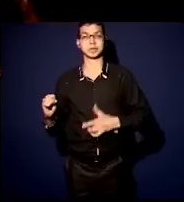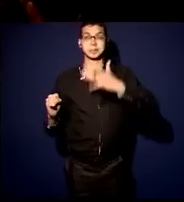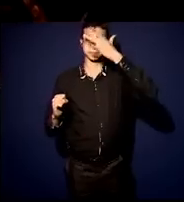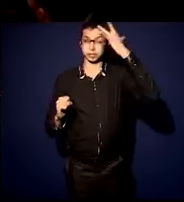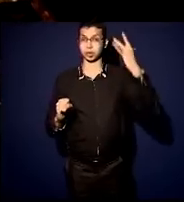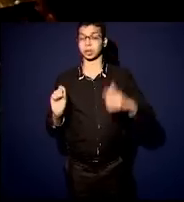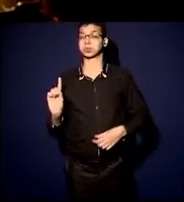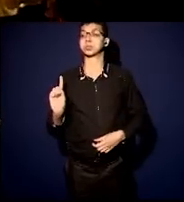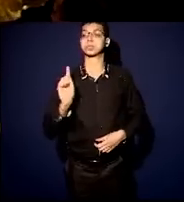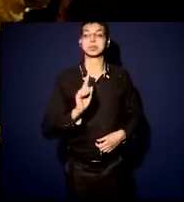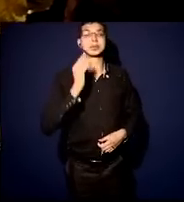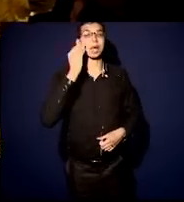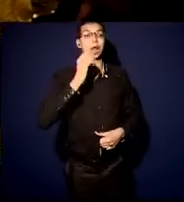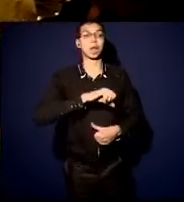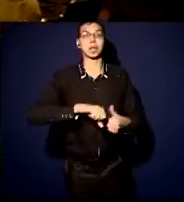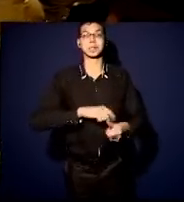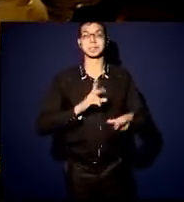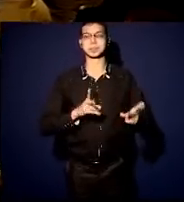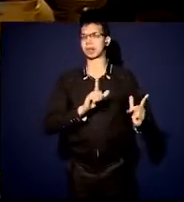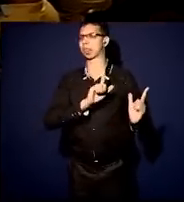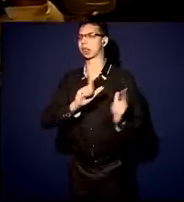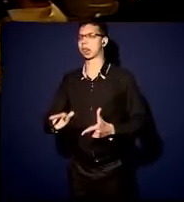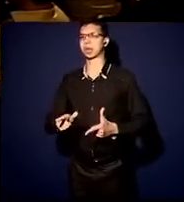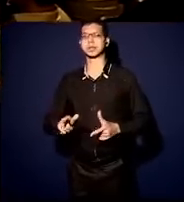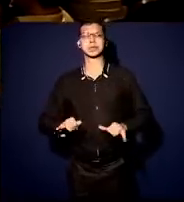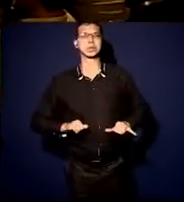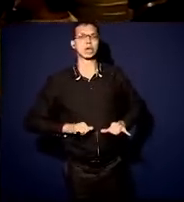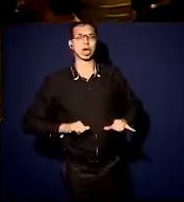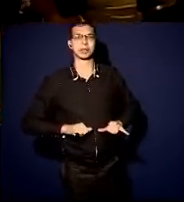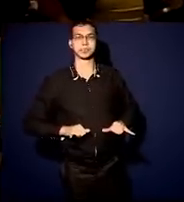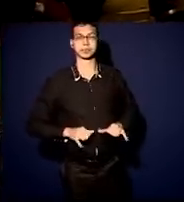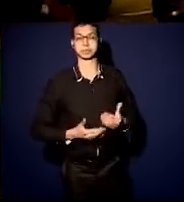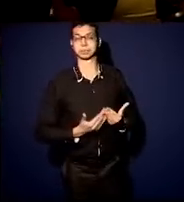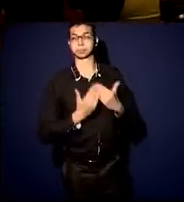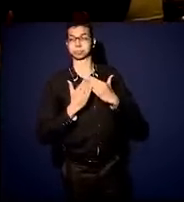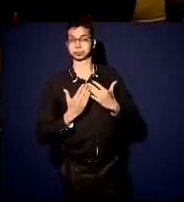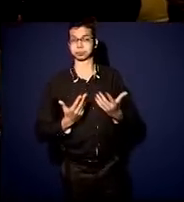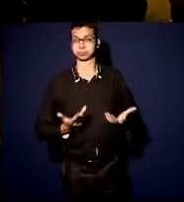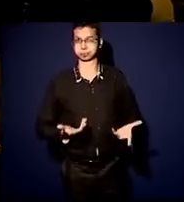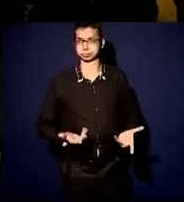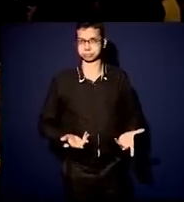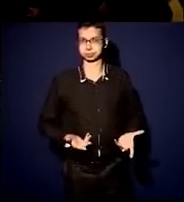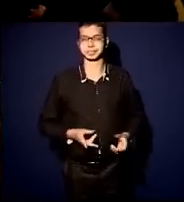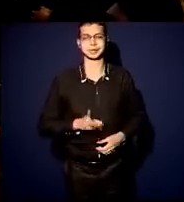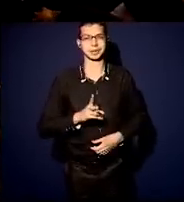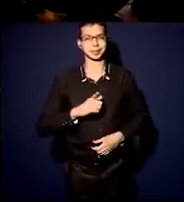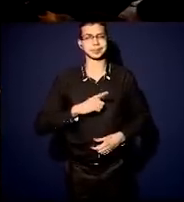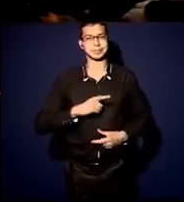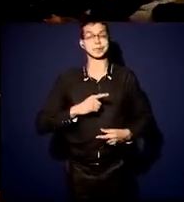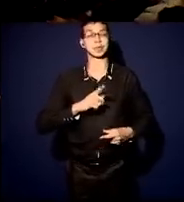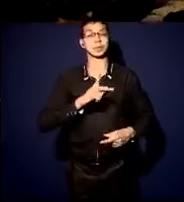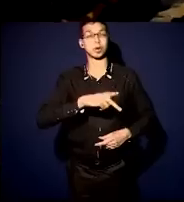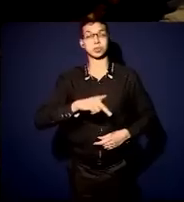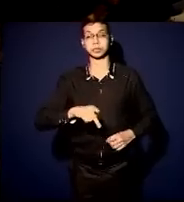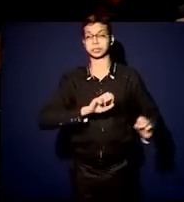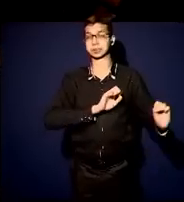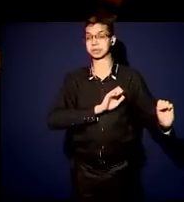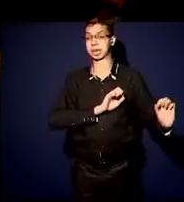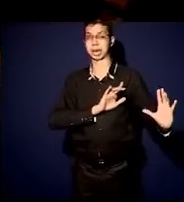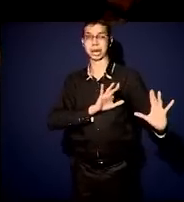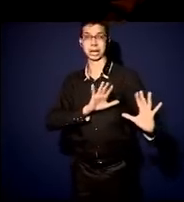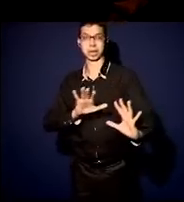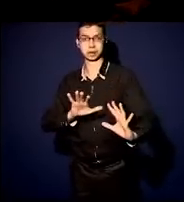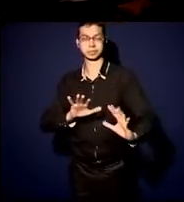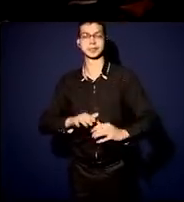sofria a cinetaço, que era com cinetas, os professores na frente do